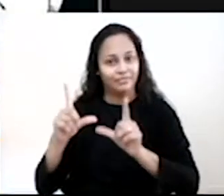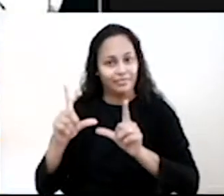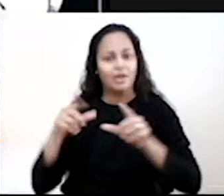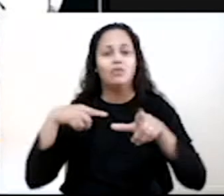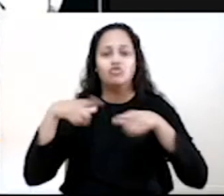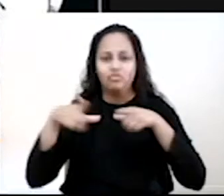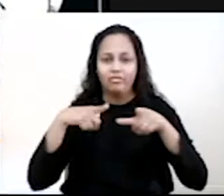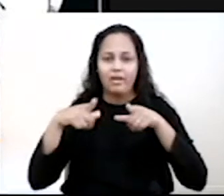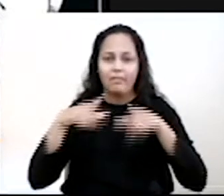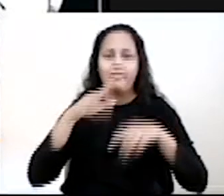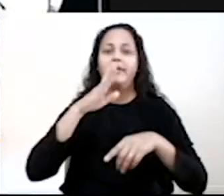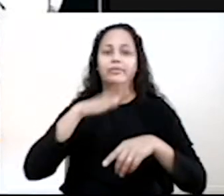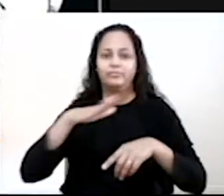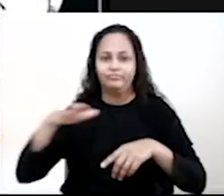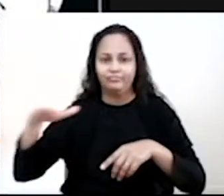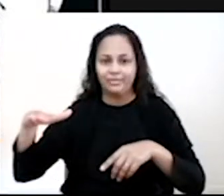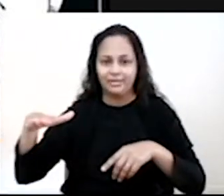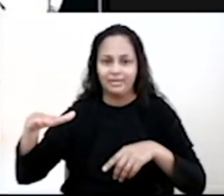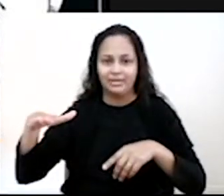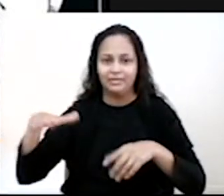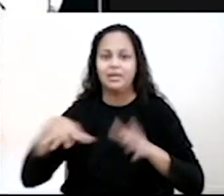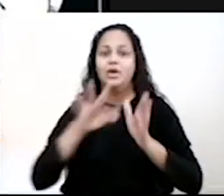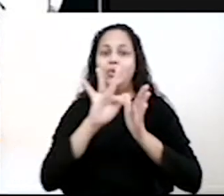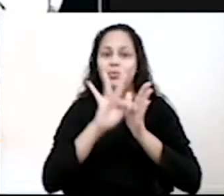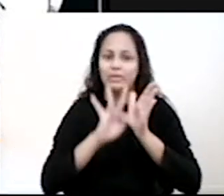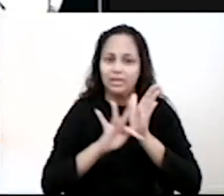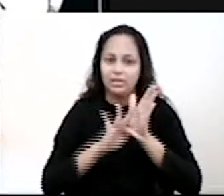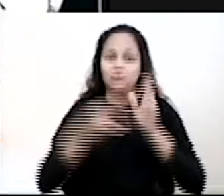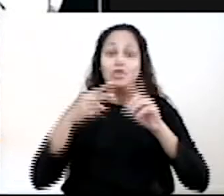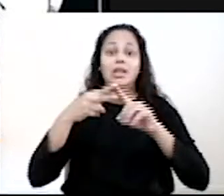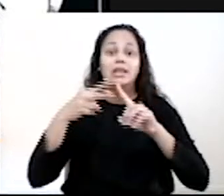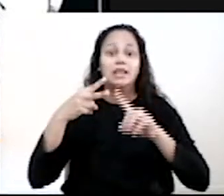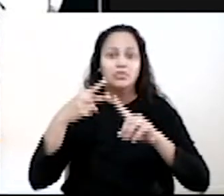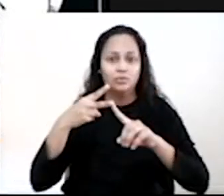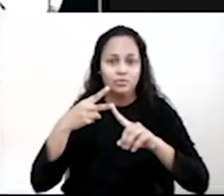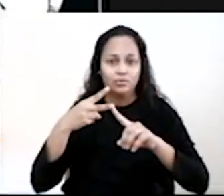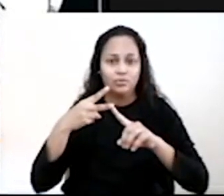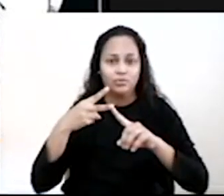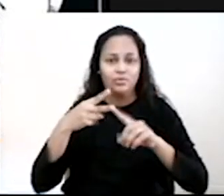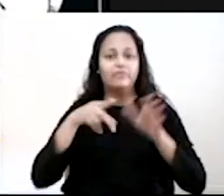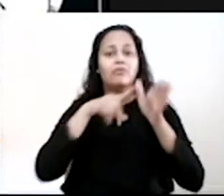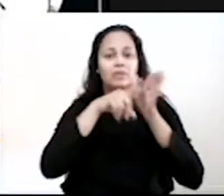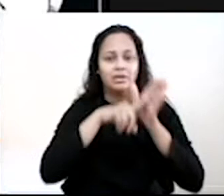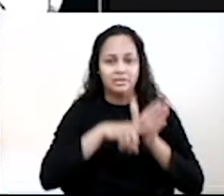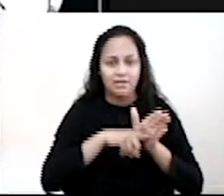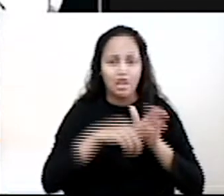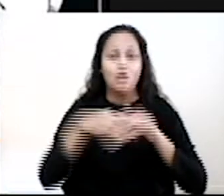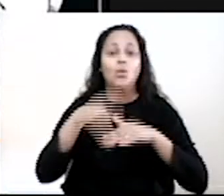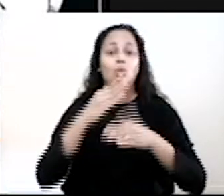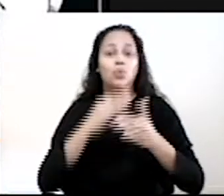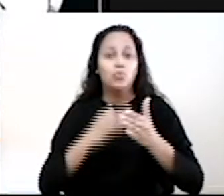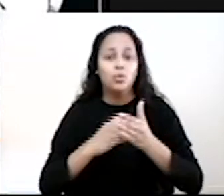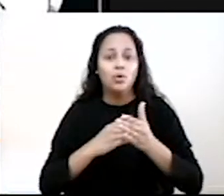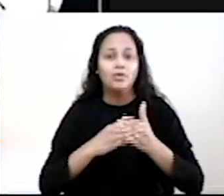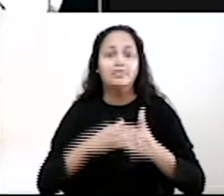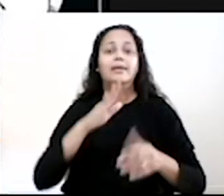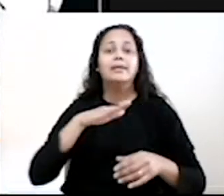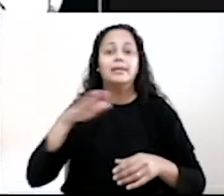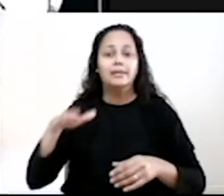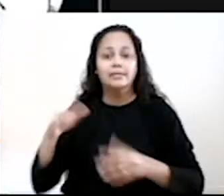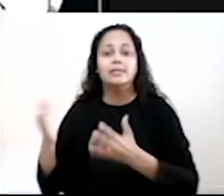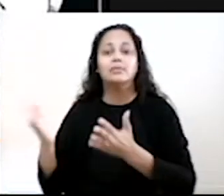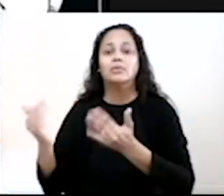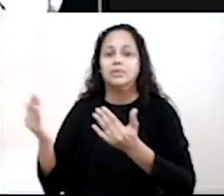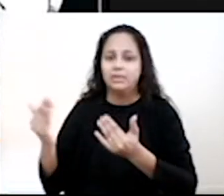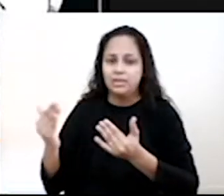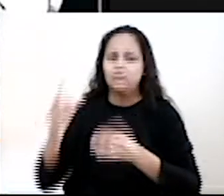aqui do De Trabalho Infantil, que é justamente o texto das duas reportagens que nós vamos analisar. Então toda criança e adolescente tem o